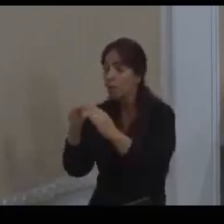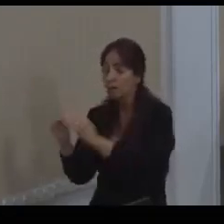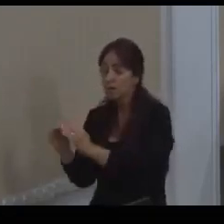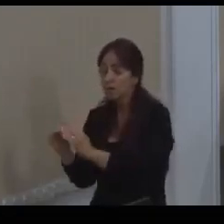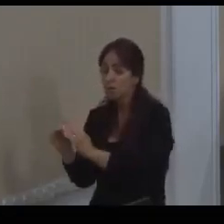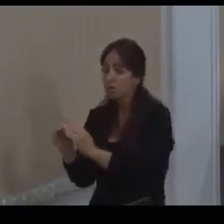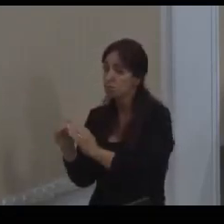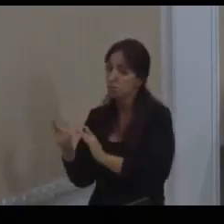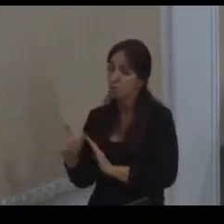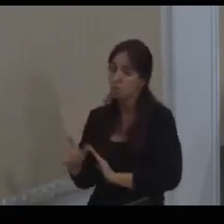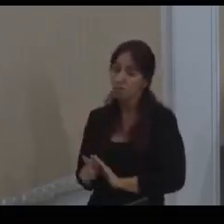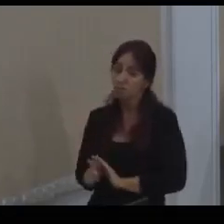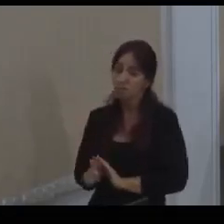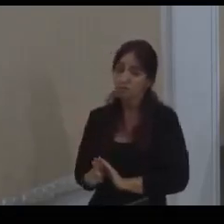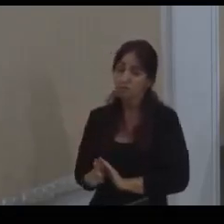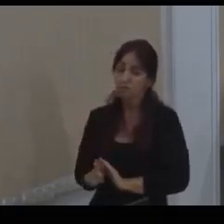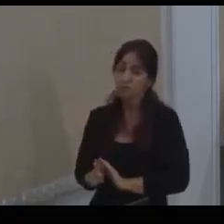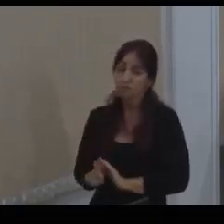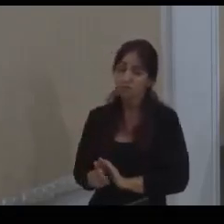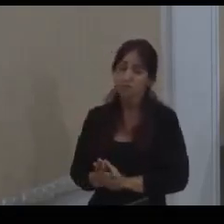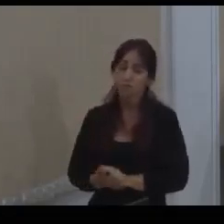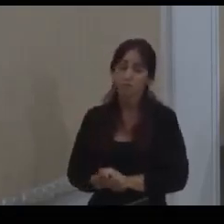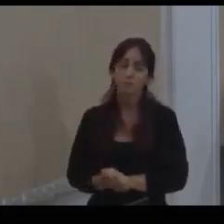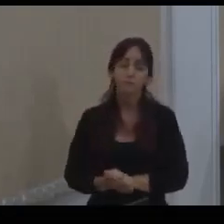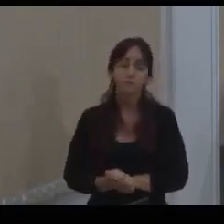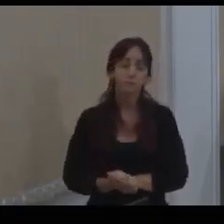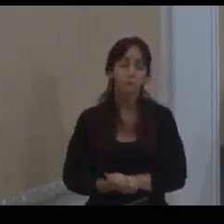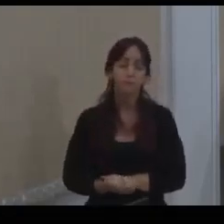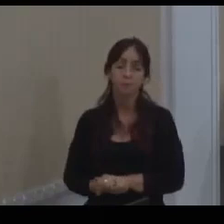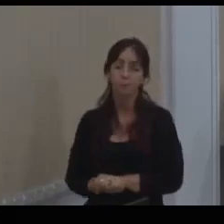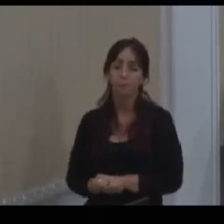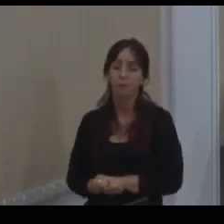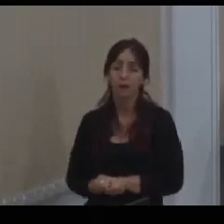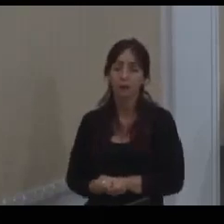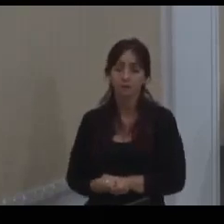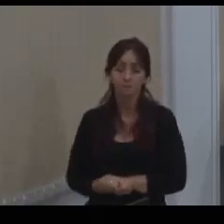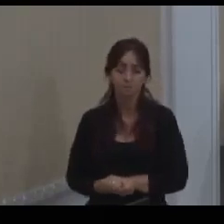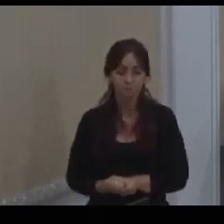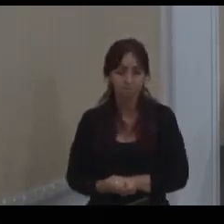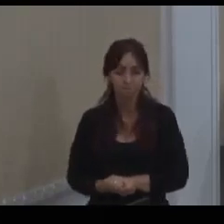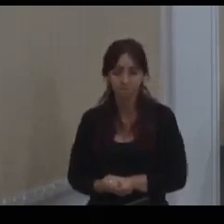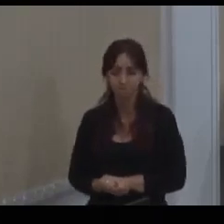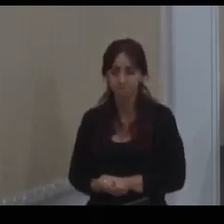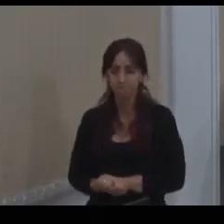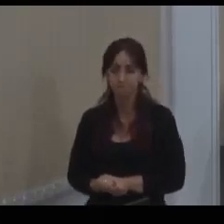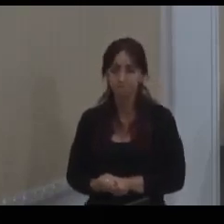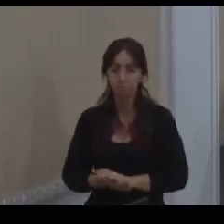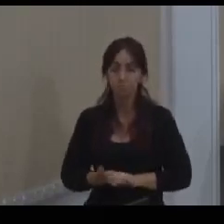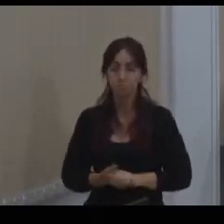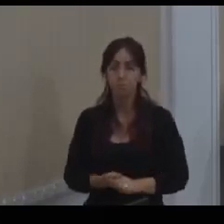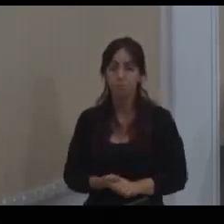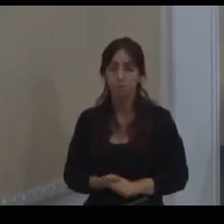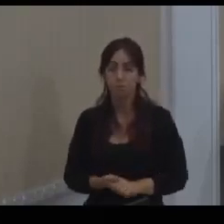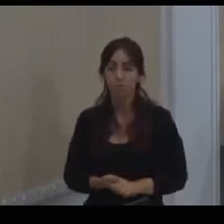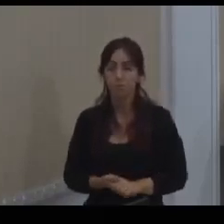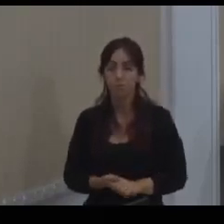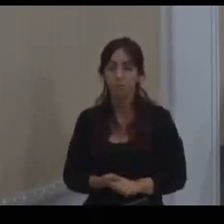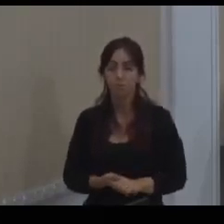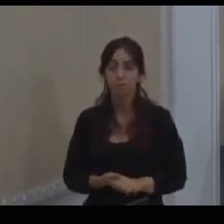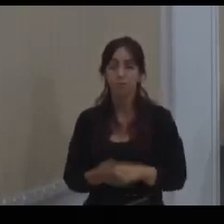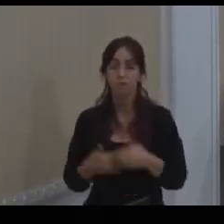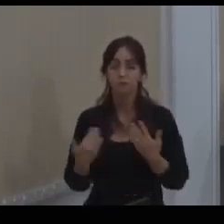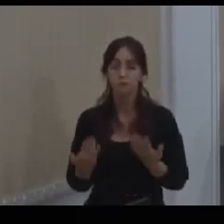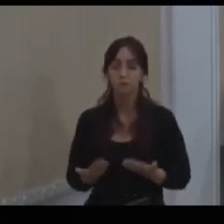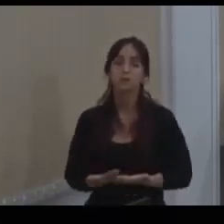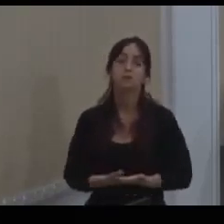eu não vou fazer isso entendeu porque acho que aí é dever de ofício meu é dever de ofício cabe a